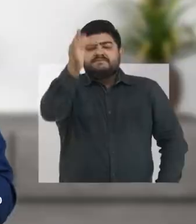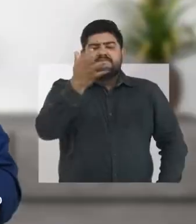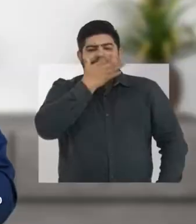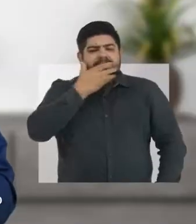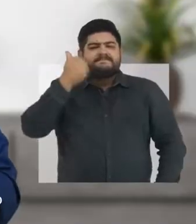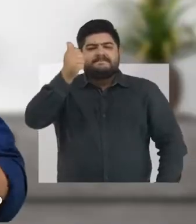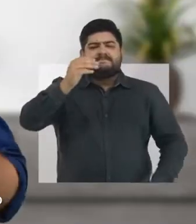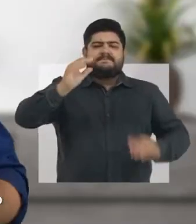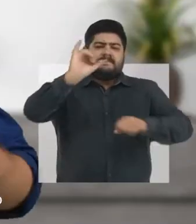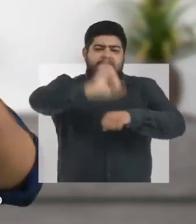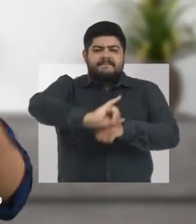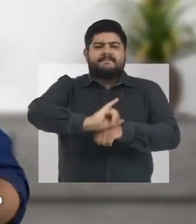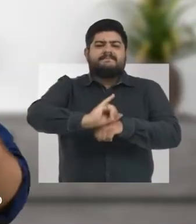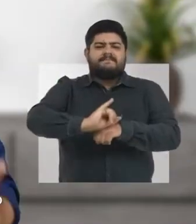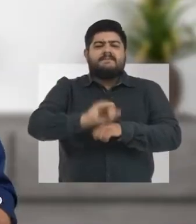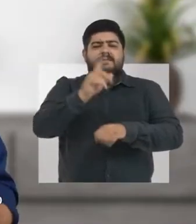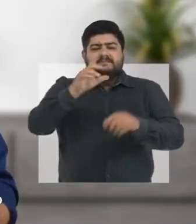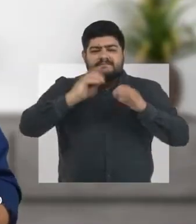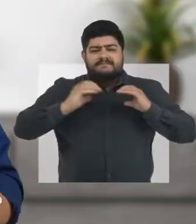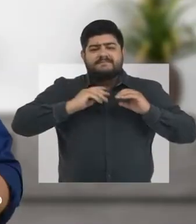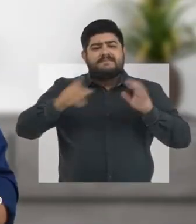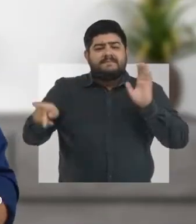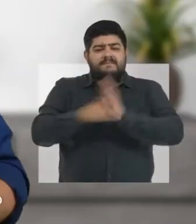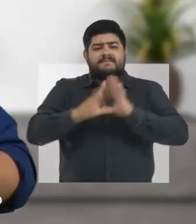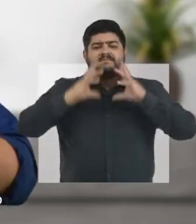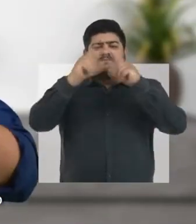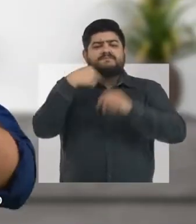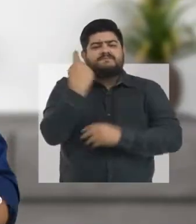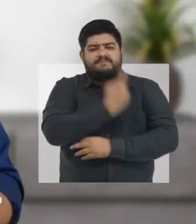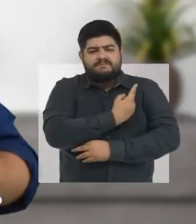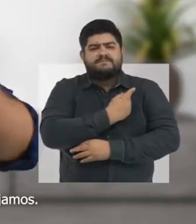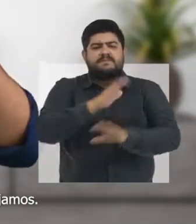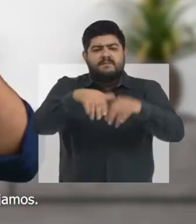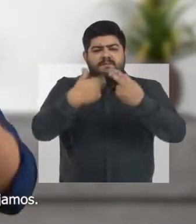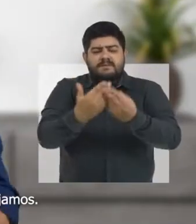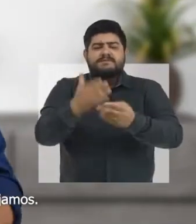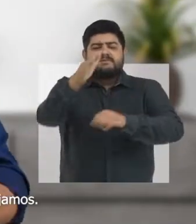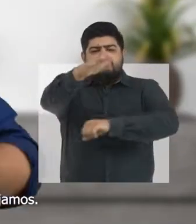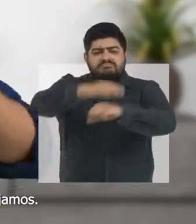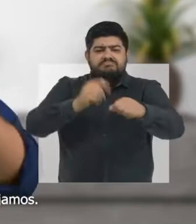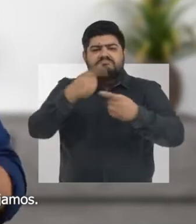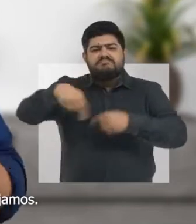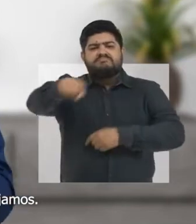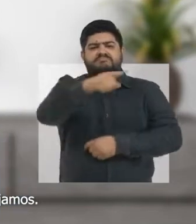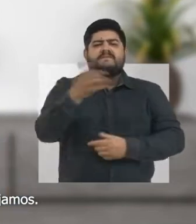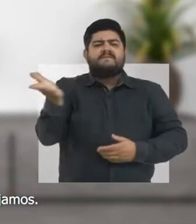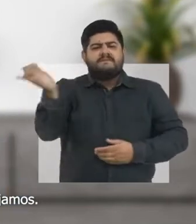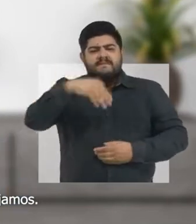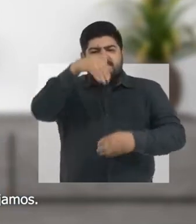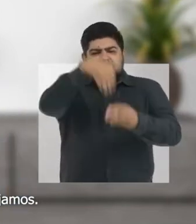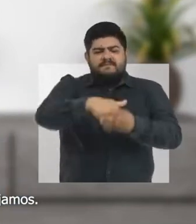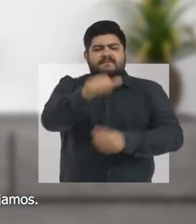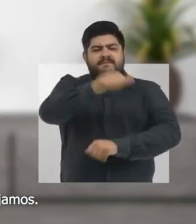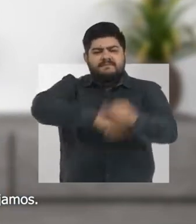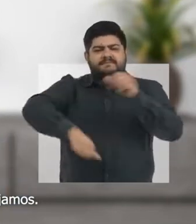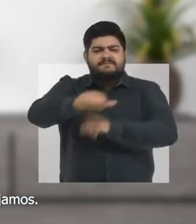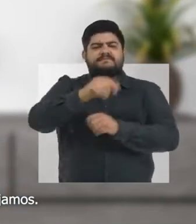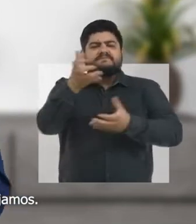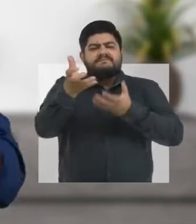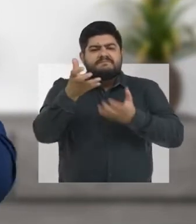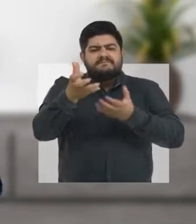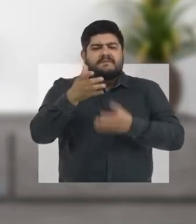capital. A cidade que pertence a todos nós. Por isso, eu os convido. Vamos votar e vamos promover a mudança que nós tanto